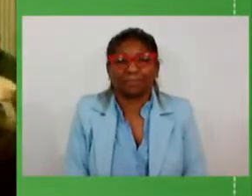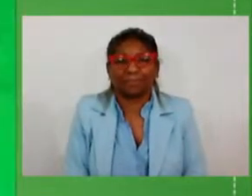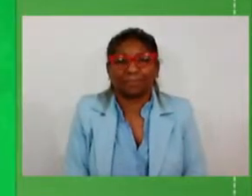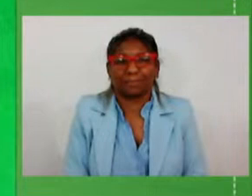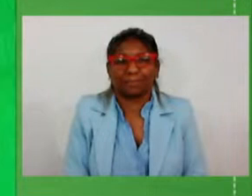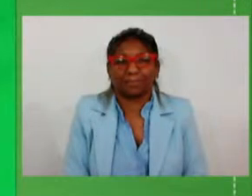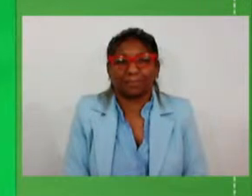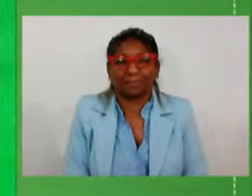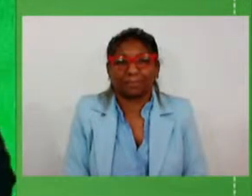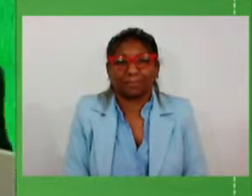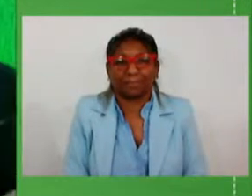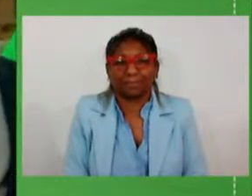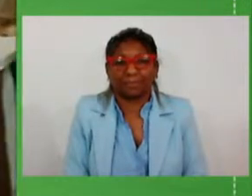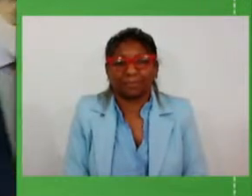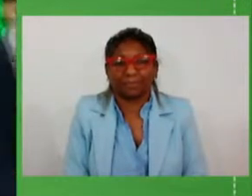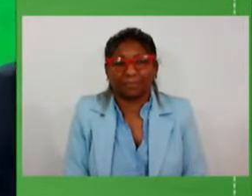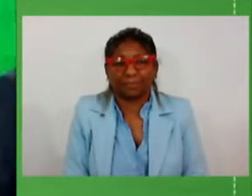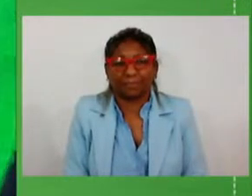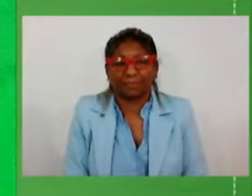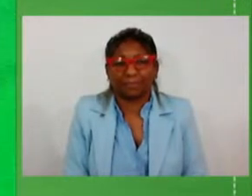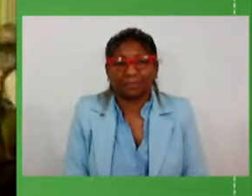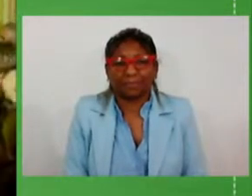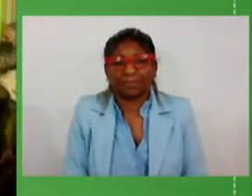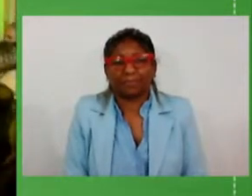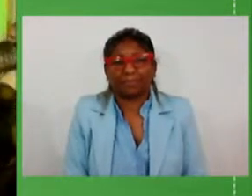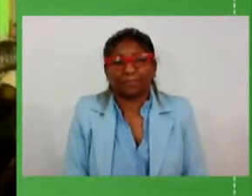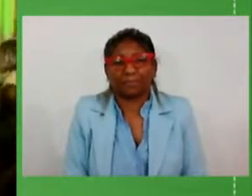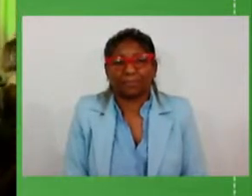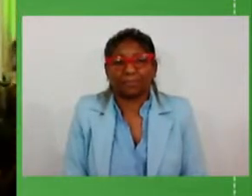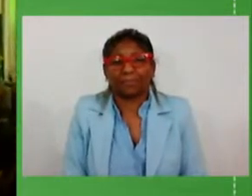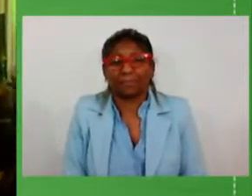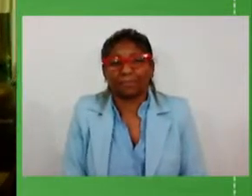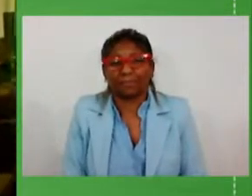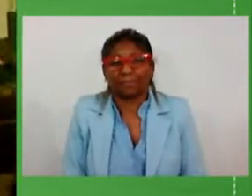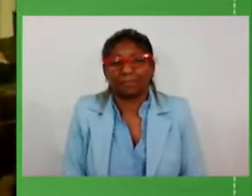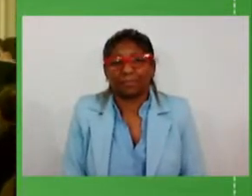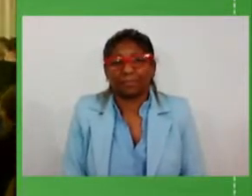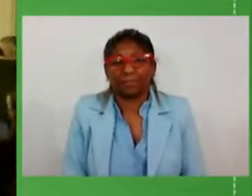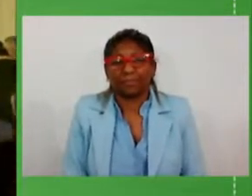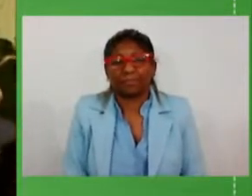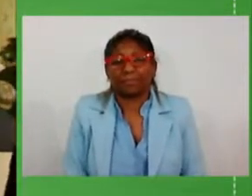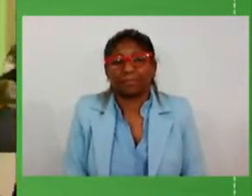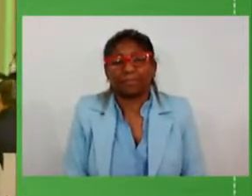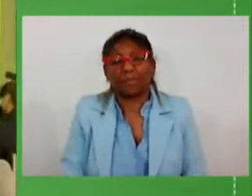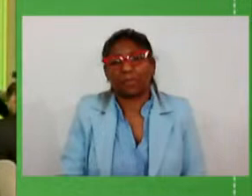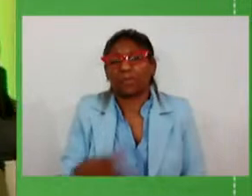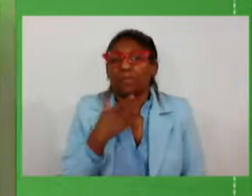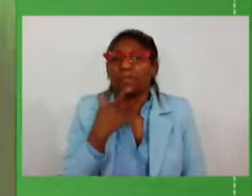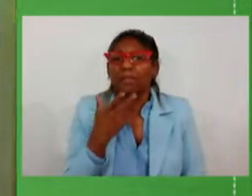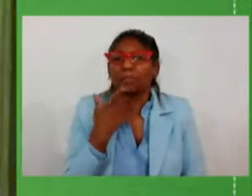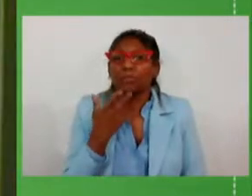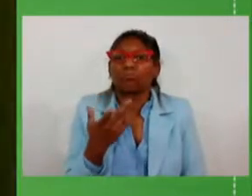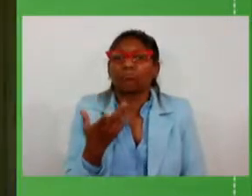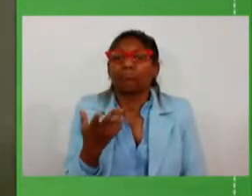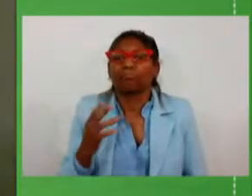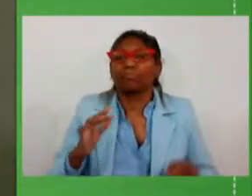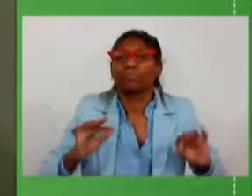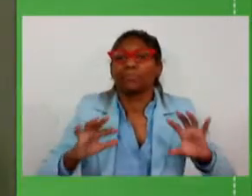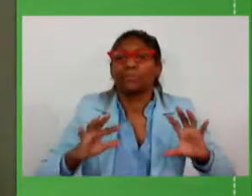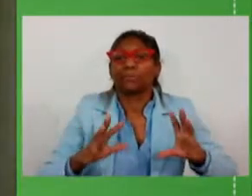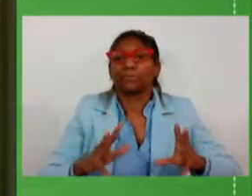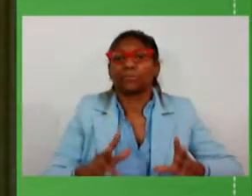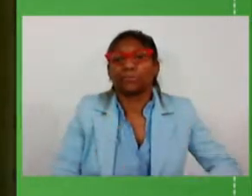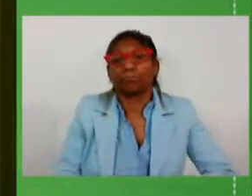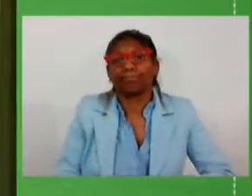obrigado secretário costela eu citamos muito aqui com toda o